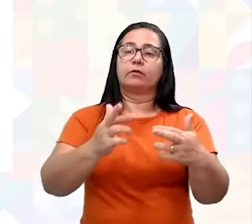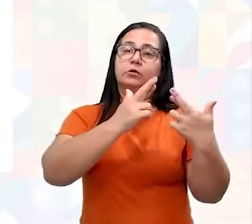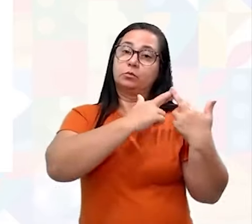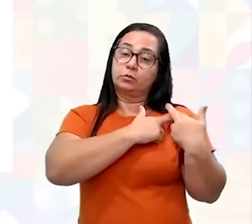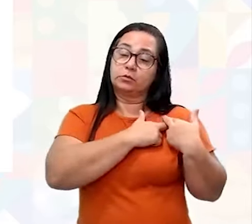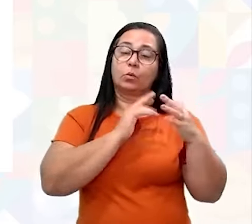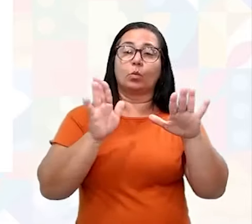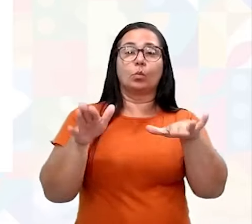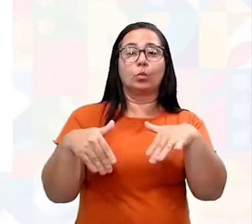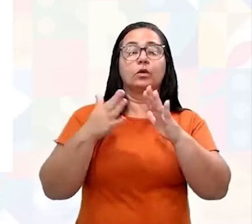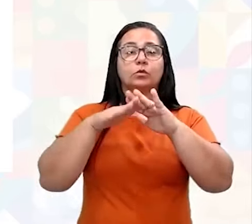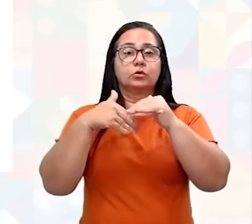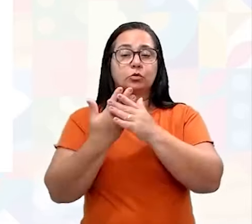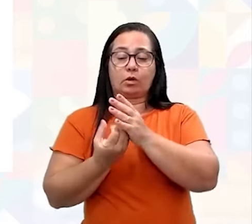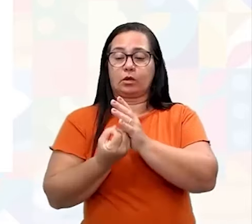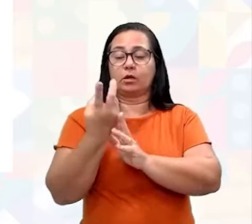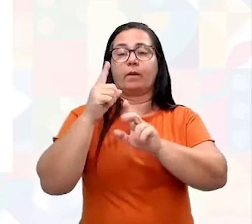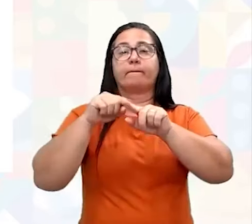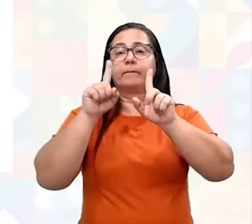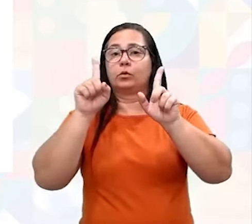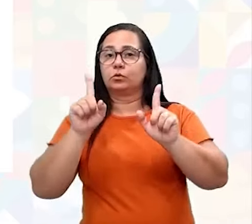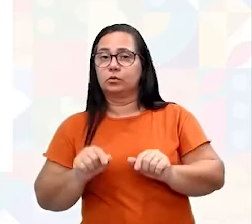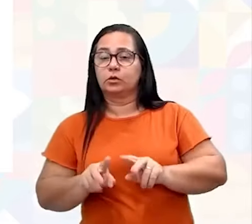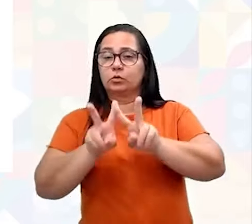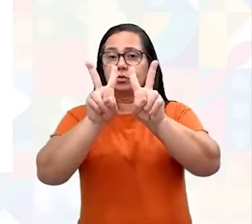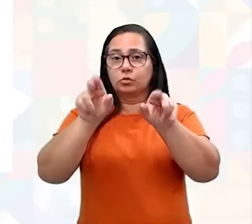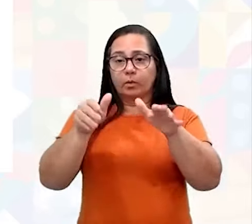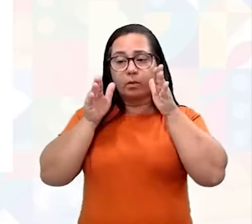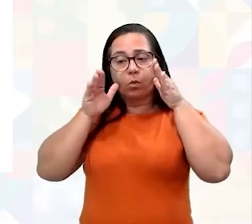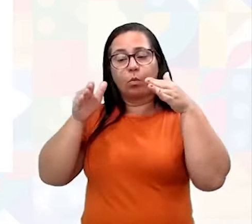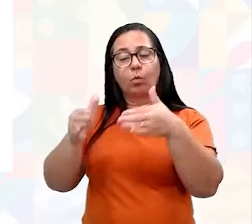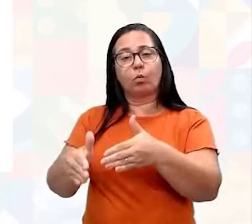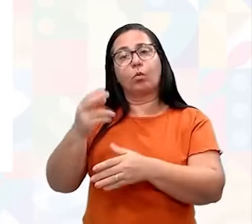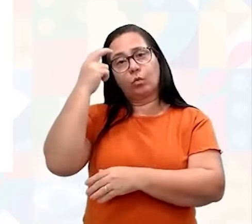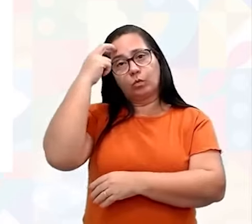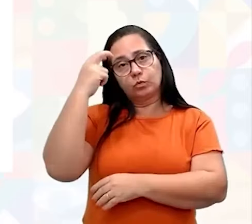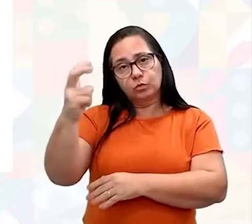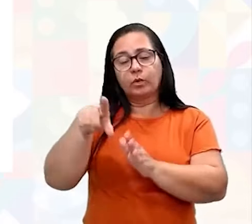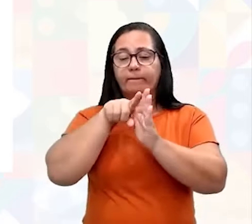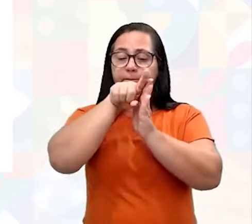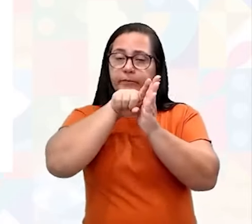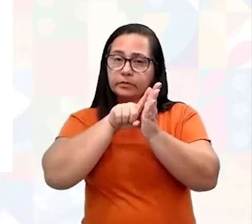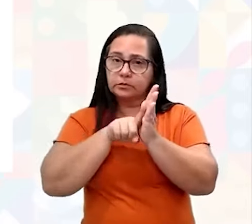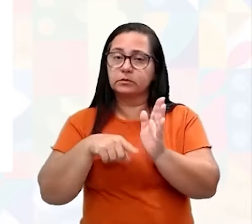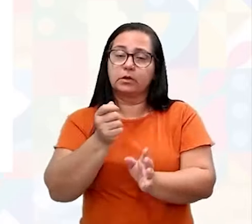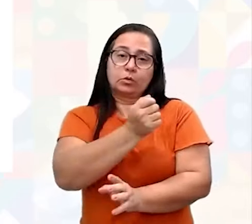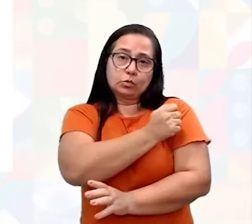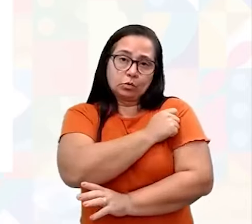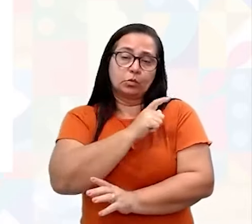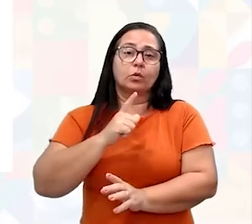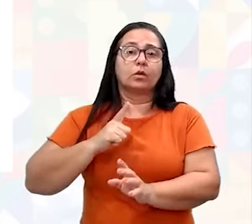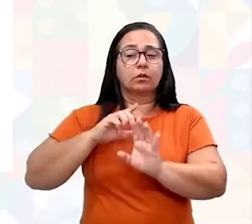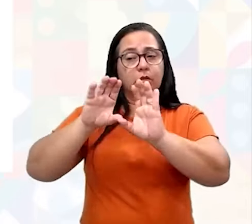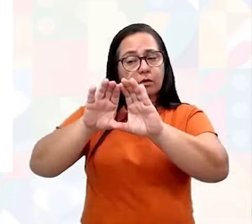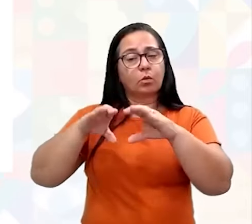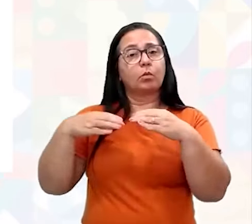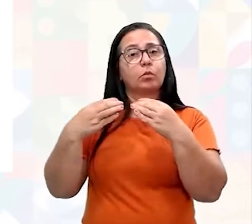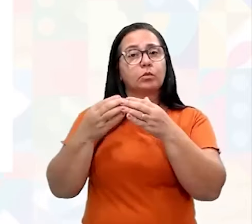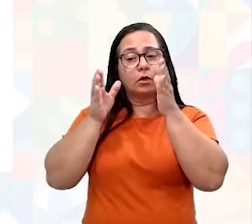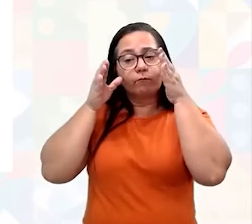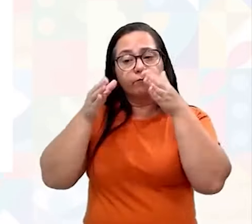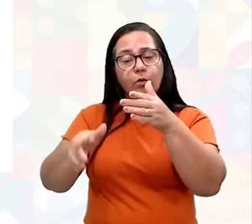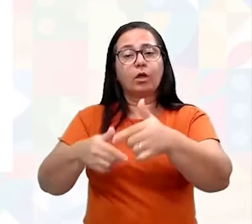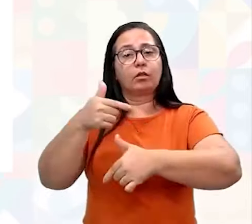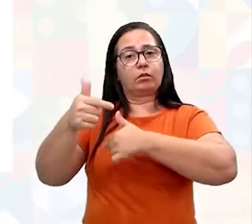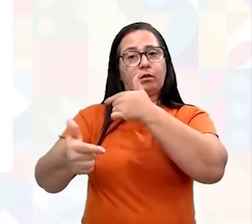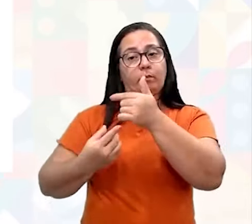escola propõe um projeto relacionado à cultura, que envolve pesquisa de alunos, ela agrega comunidade para esse trabalho, para